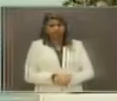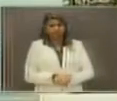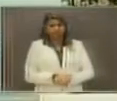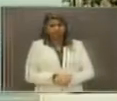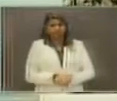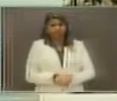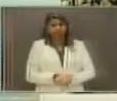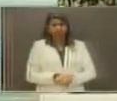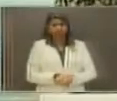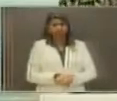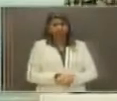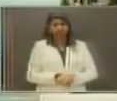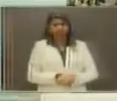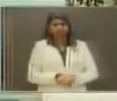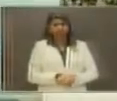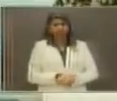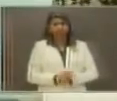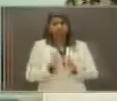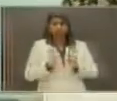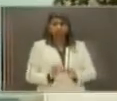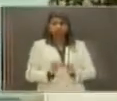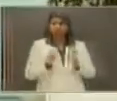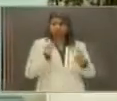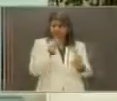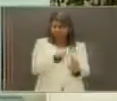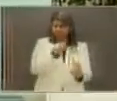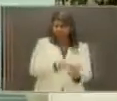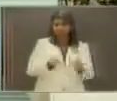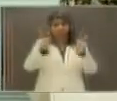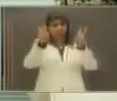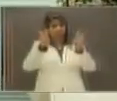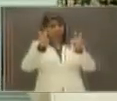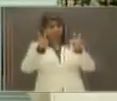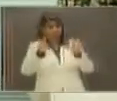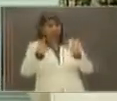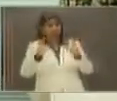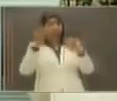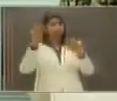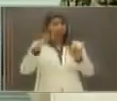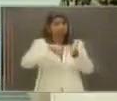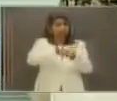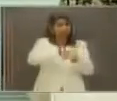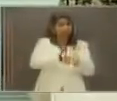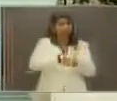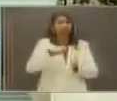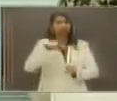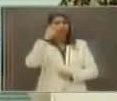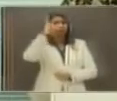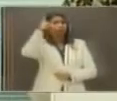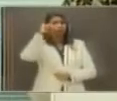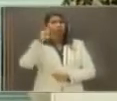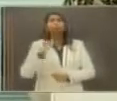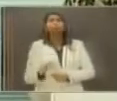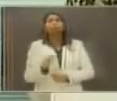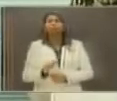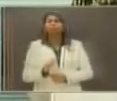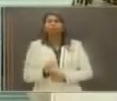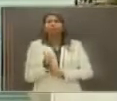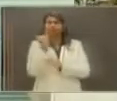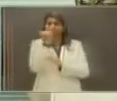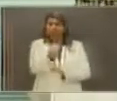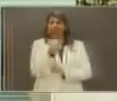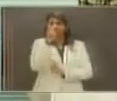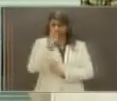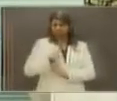Com relação ao tema e à pergunta do jornalista Alex Filho, o que eu quero dizer é que eu